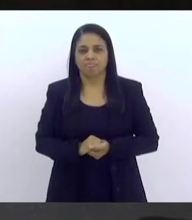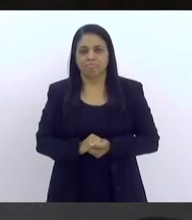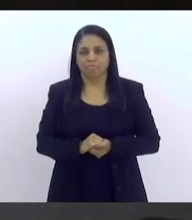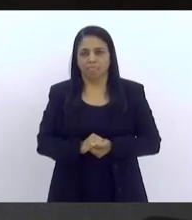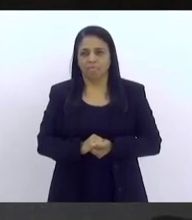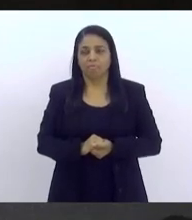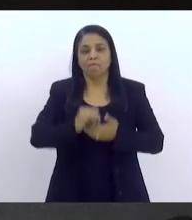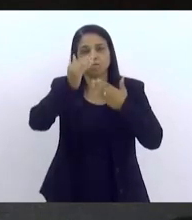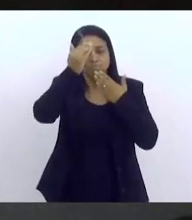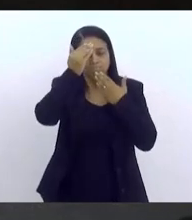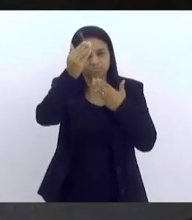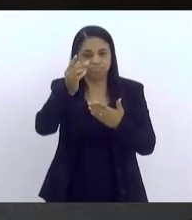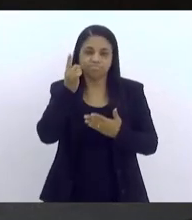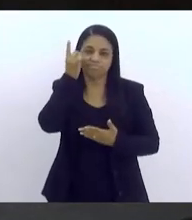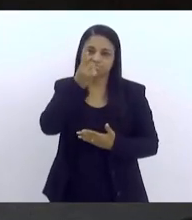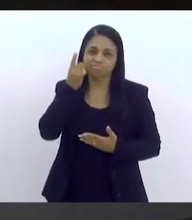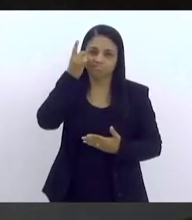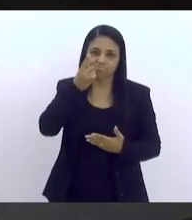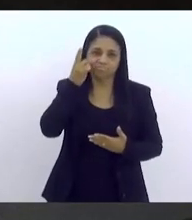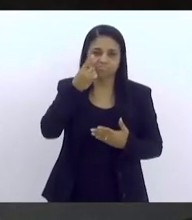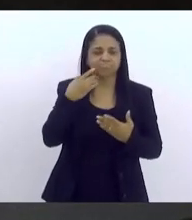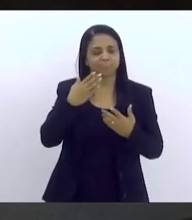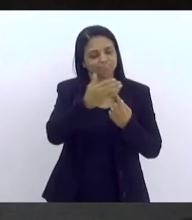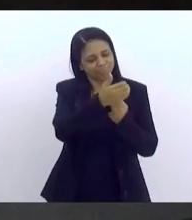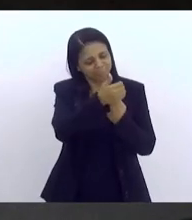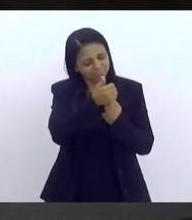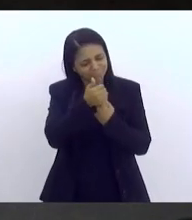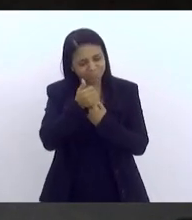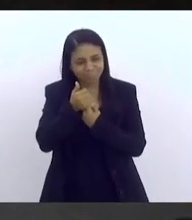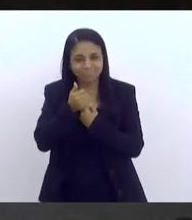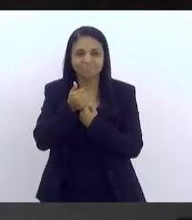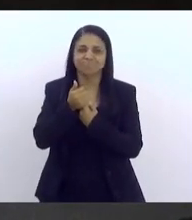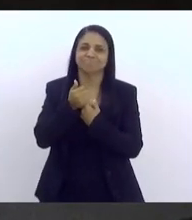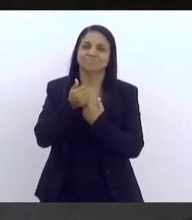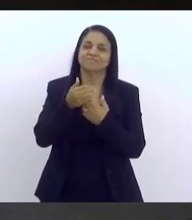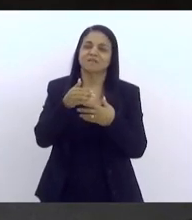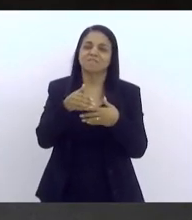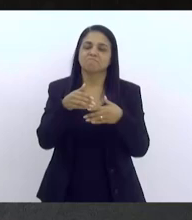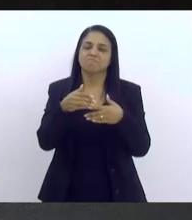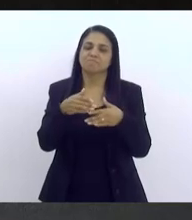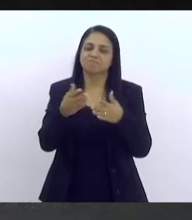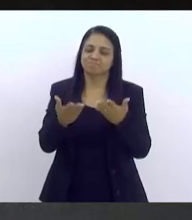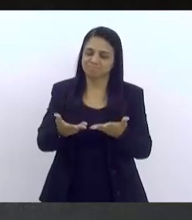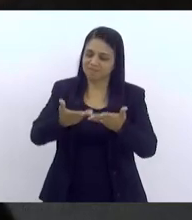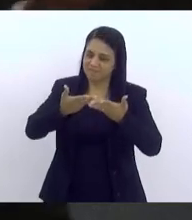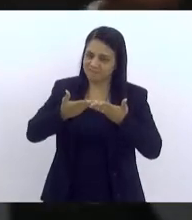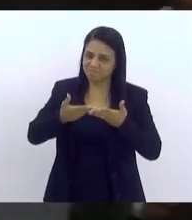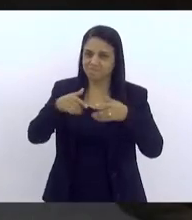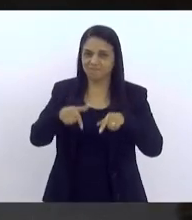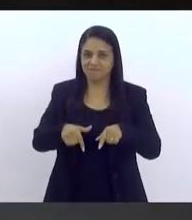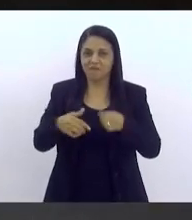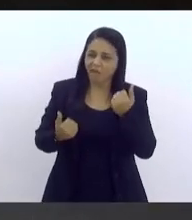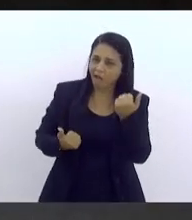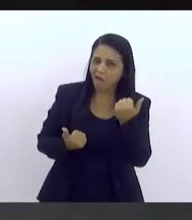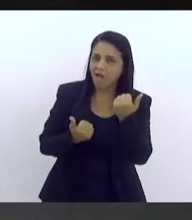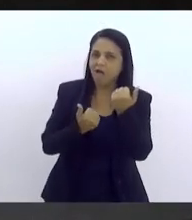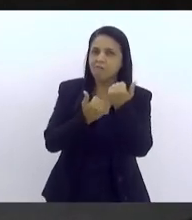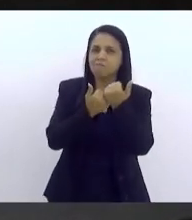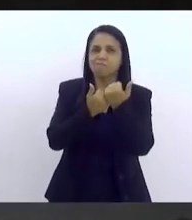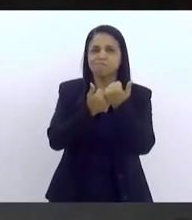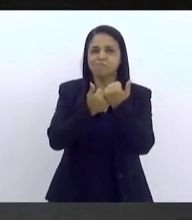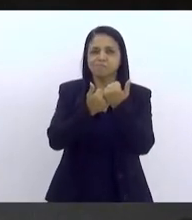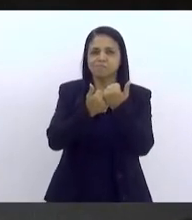Obrigado, deputado. Obrigado pela acolhida, obrigado por nos receber aqui e também apoiar essa